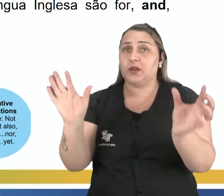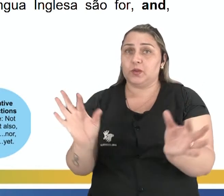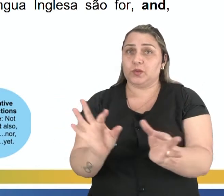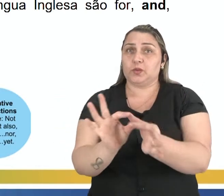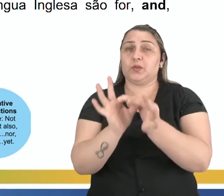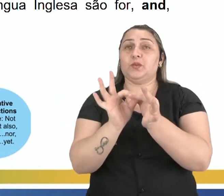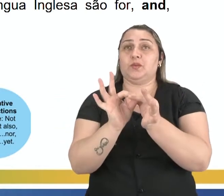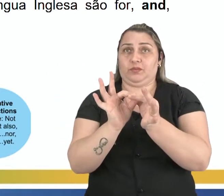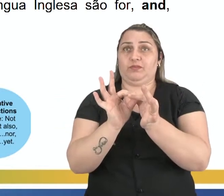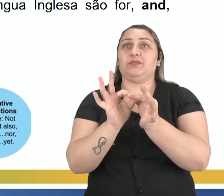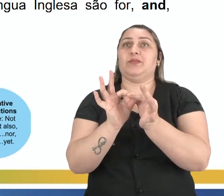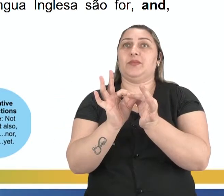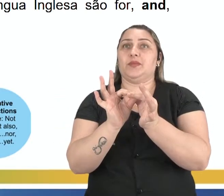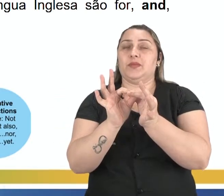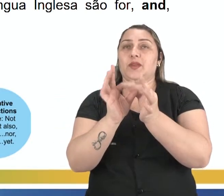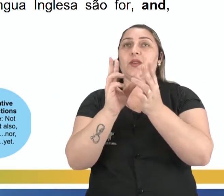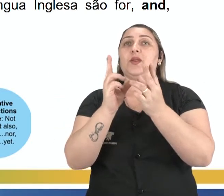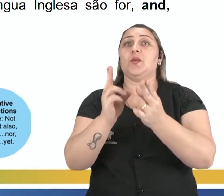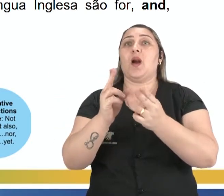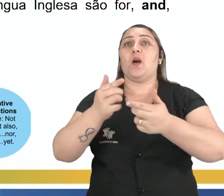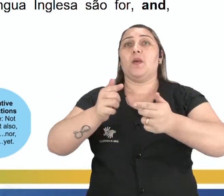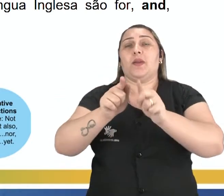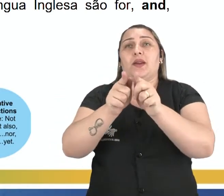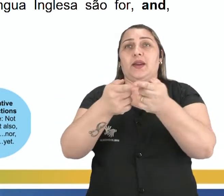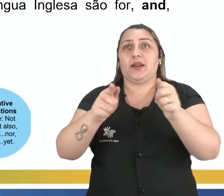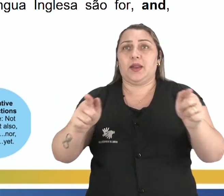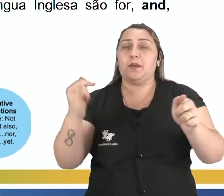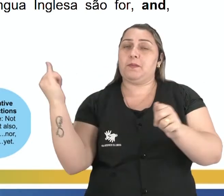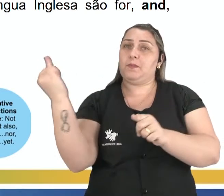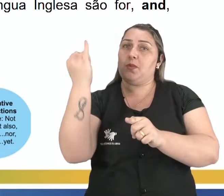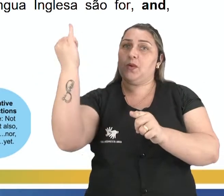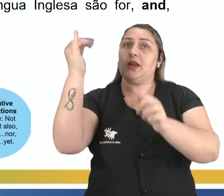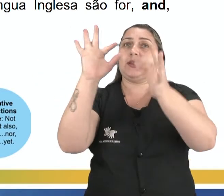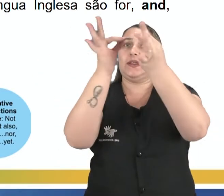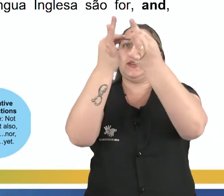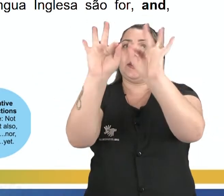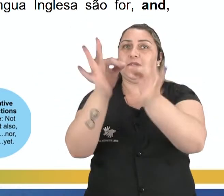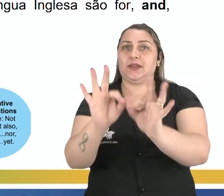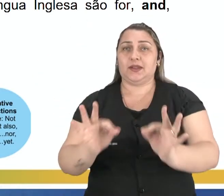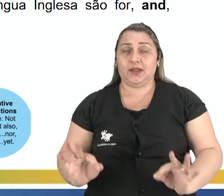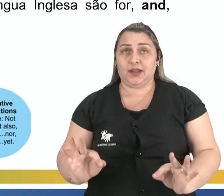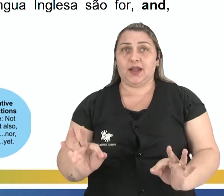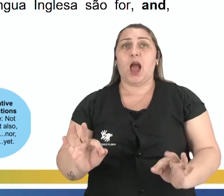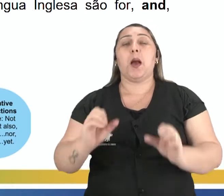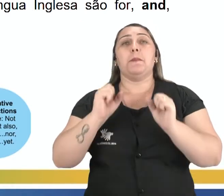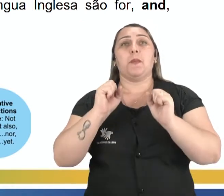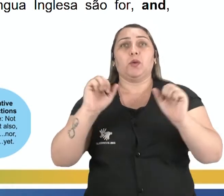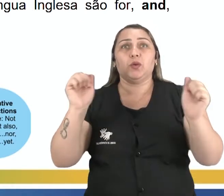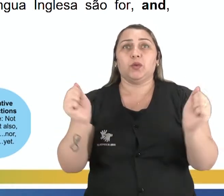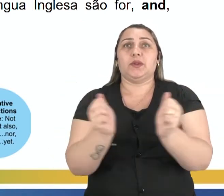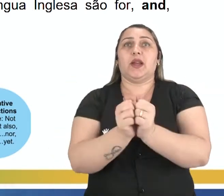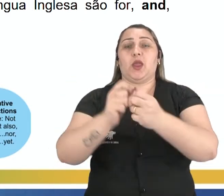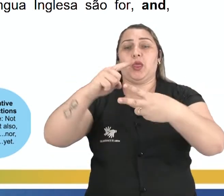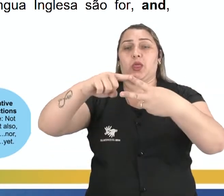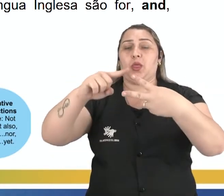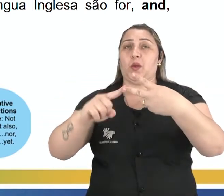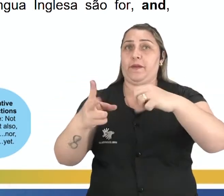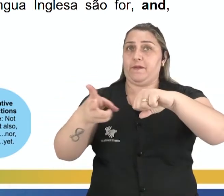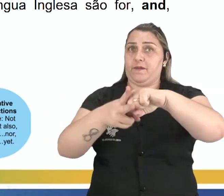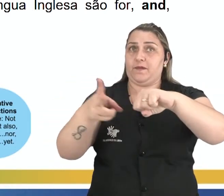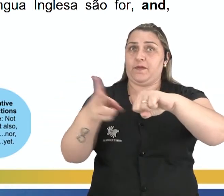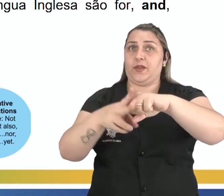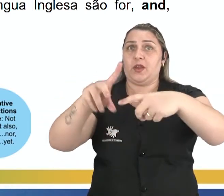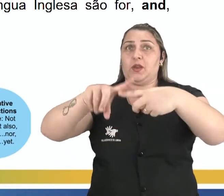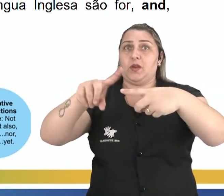elementos de igual valor gramatical e importância sintática. Elas podem juntar dois verbos,